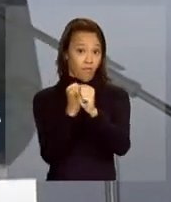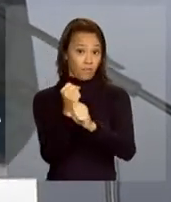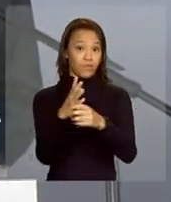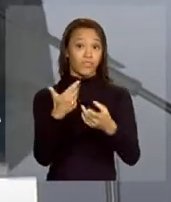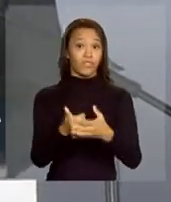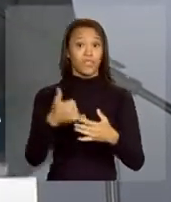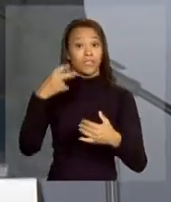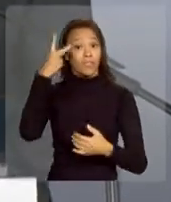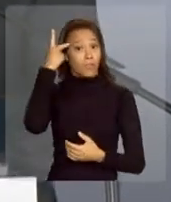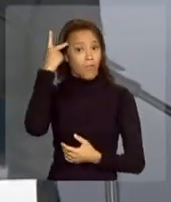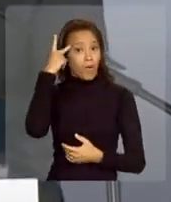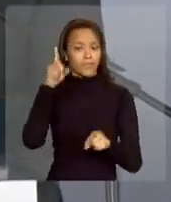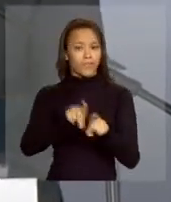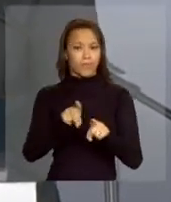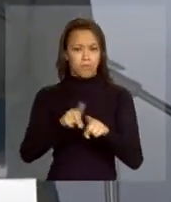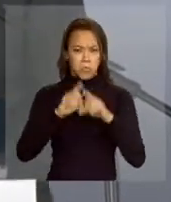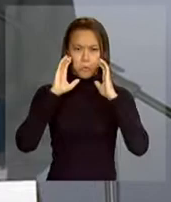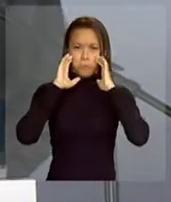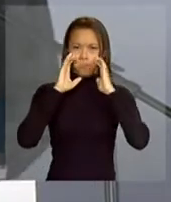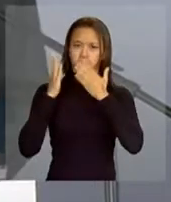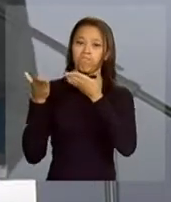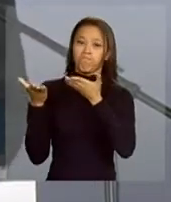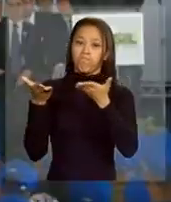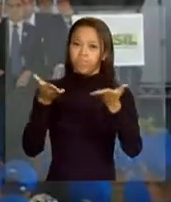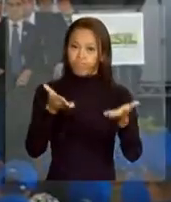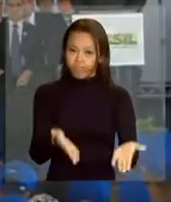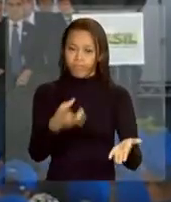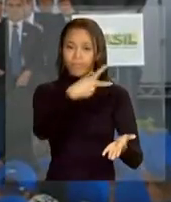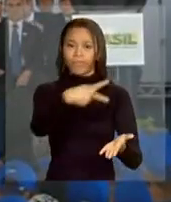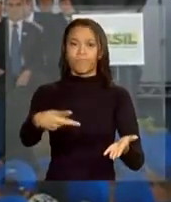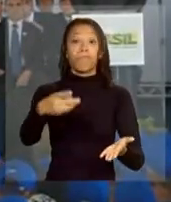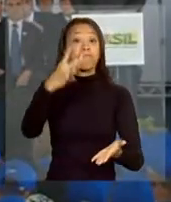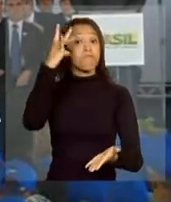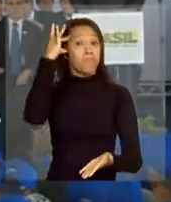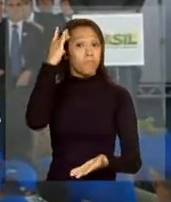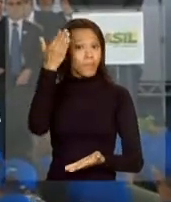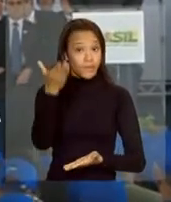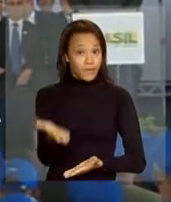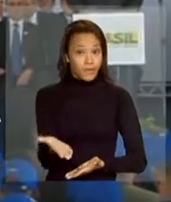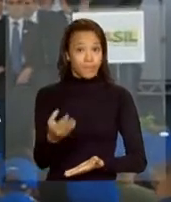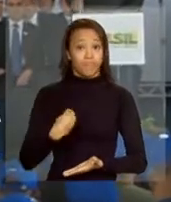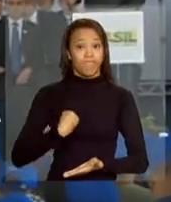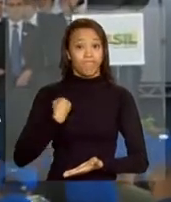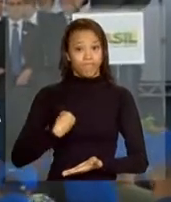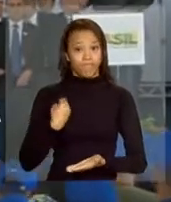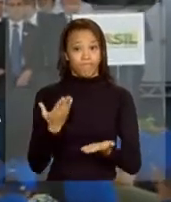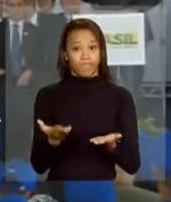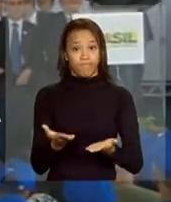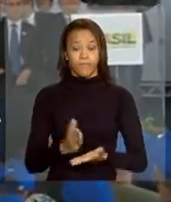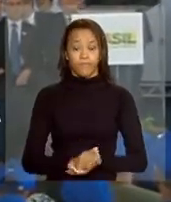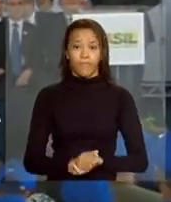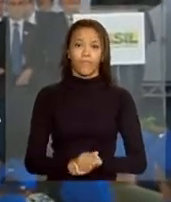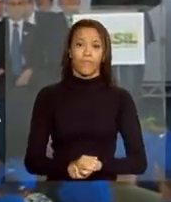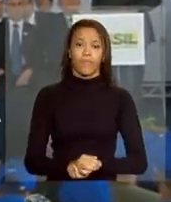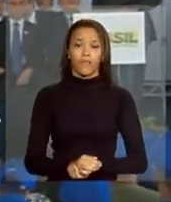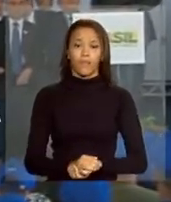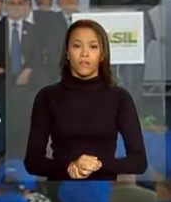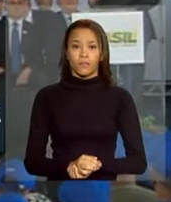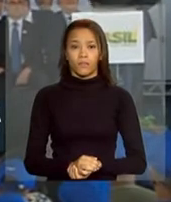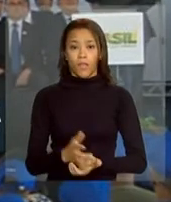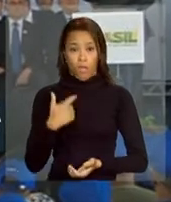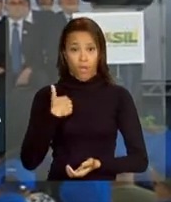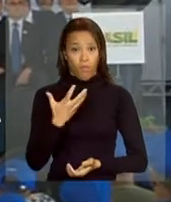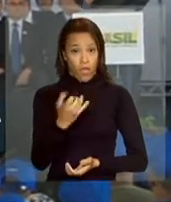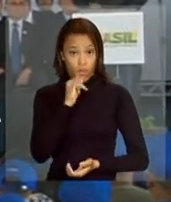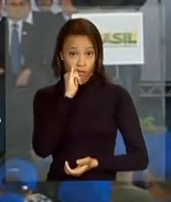tendo a honra de receber a nossa presidenta Dilma Rousseff. Antes de mais nada, presidenta,